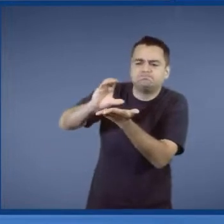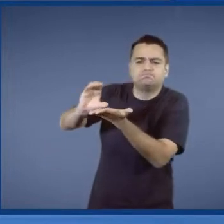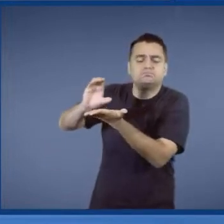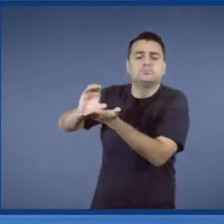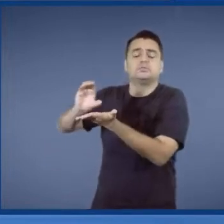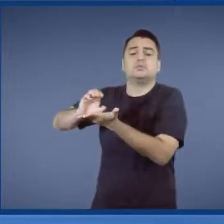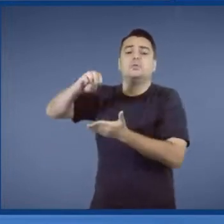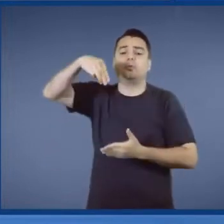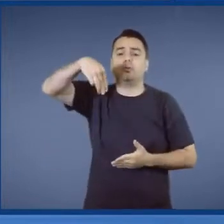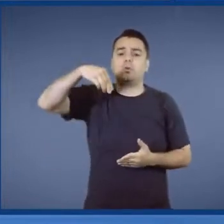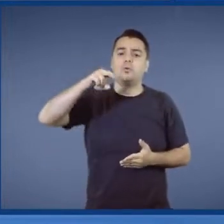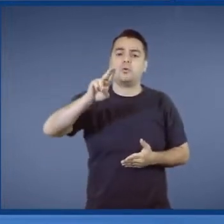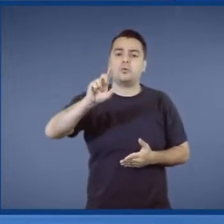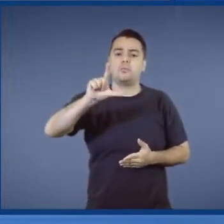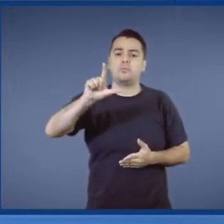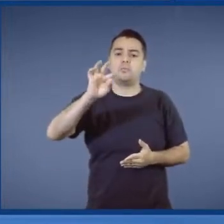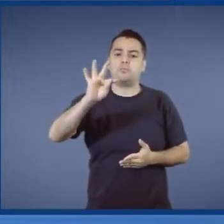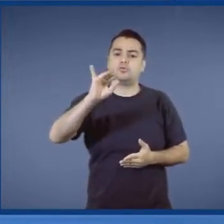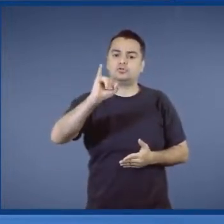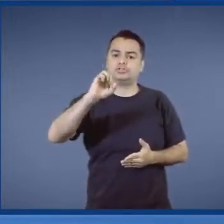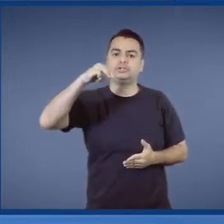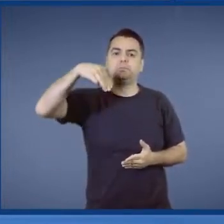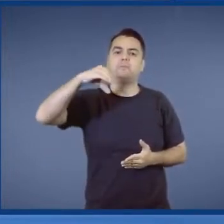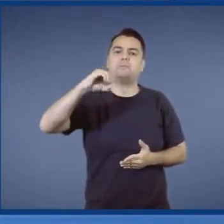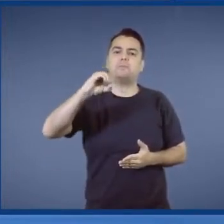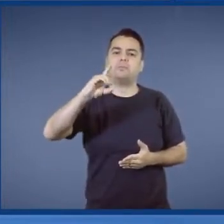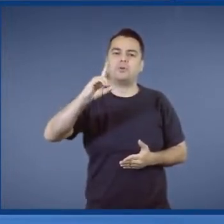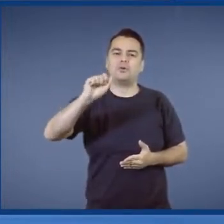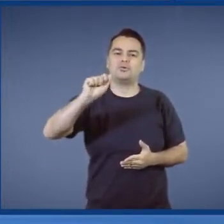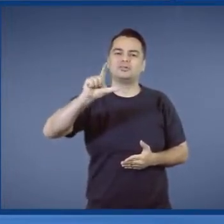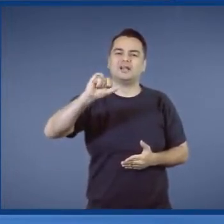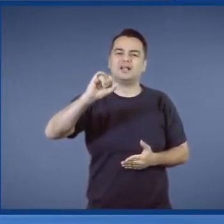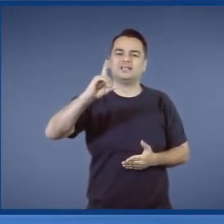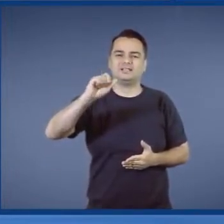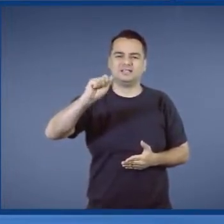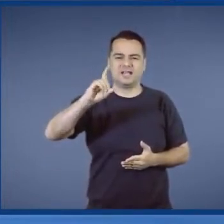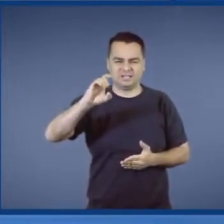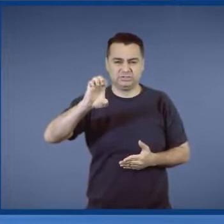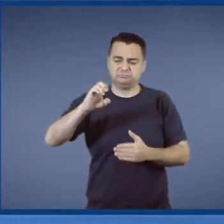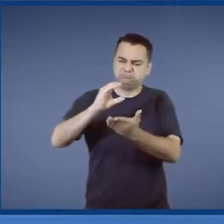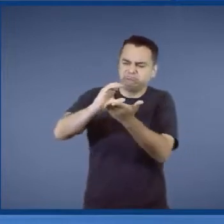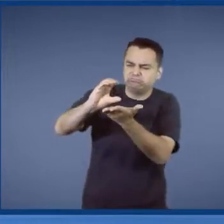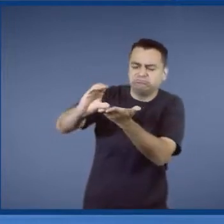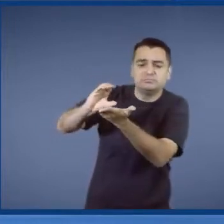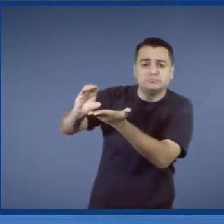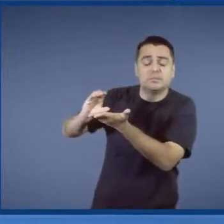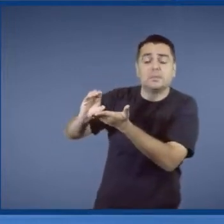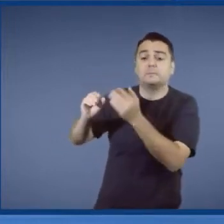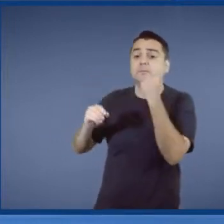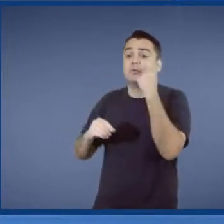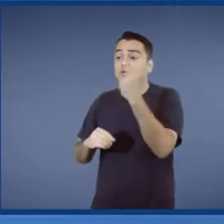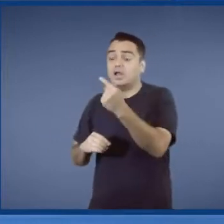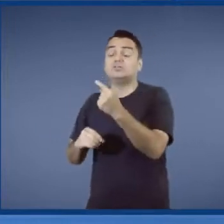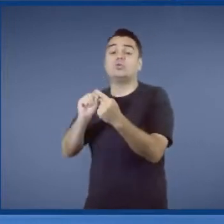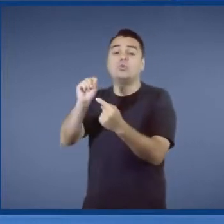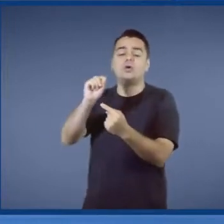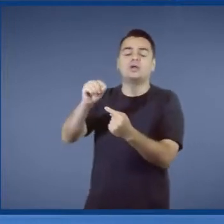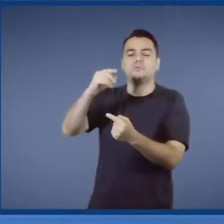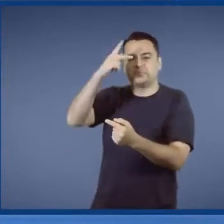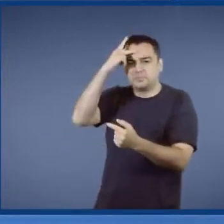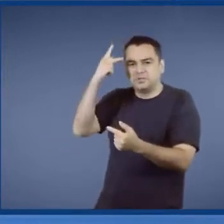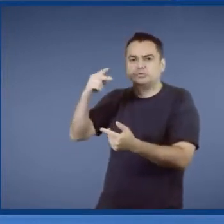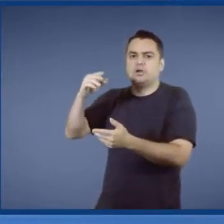Na desburocratização. Que a gente olhasse o cidadão da ponta. Olhasse aquele transportador que carrega uma pilha de documentos